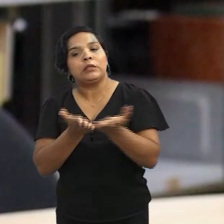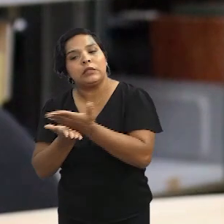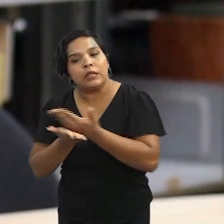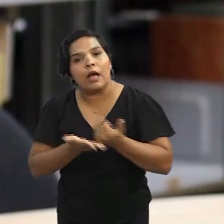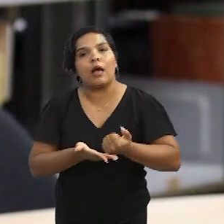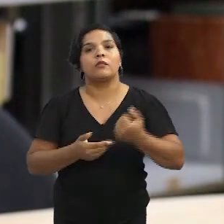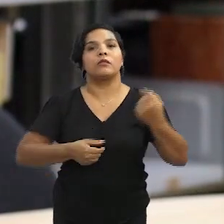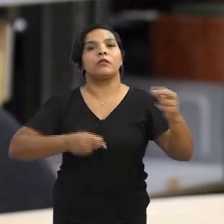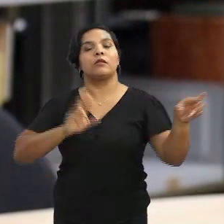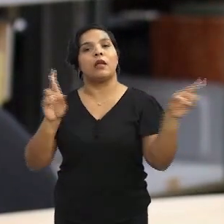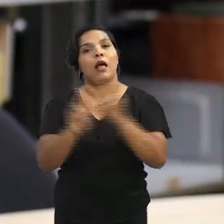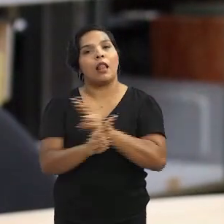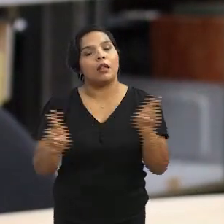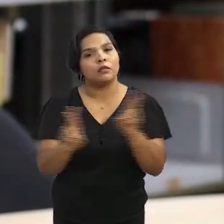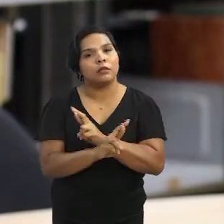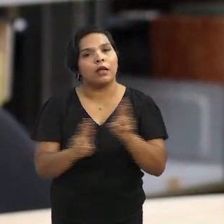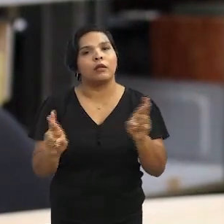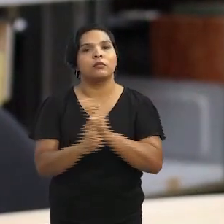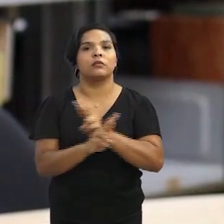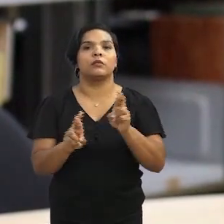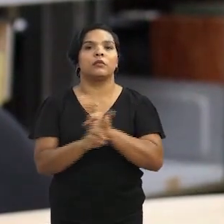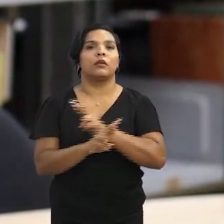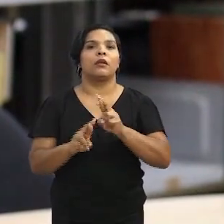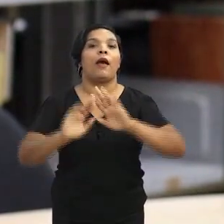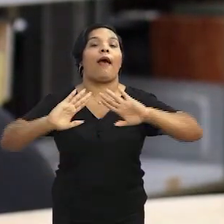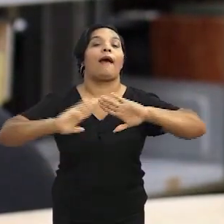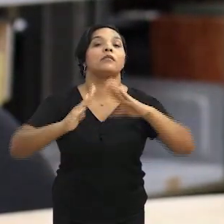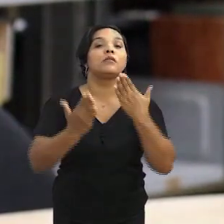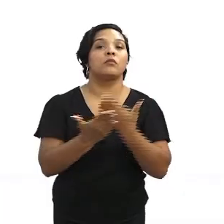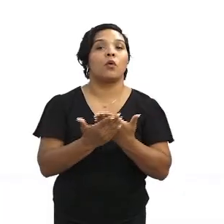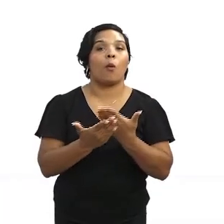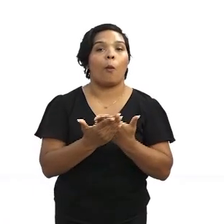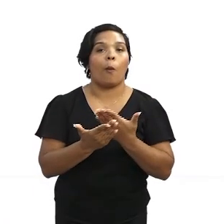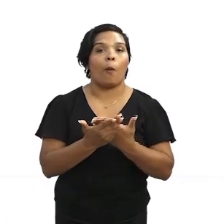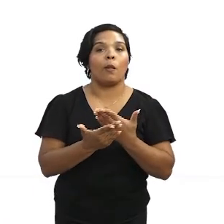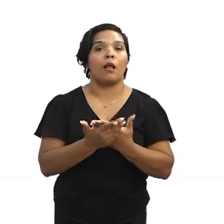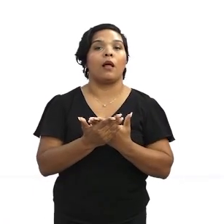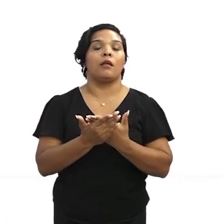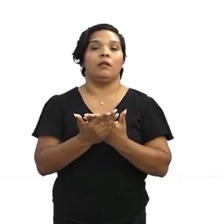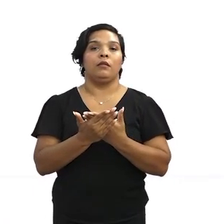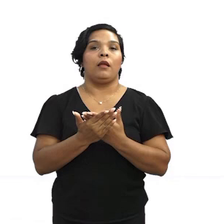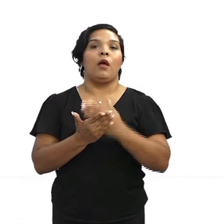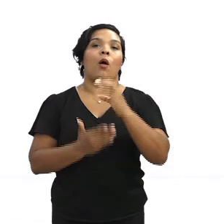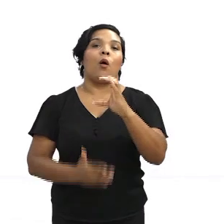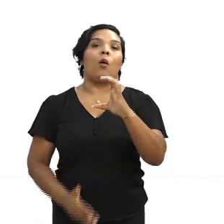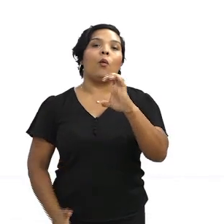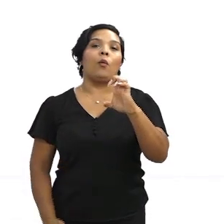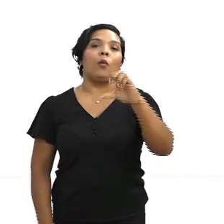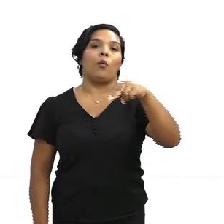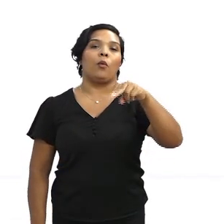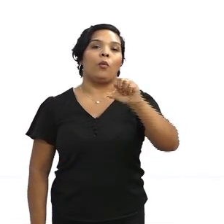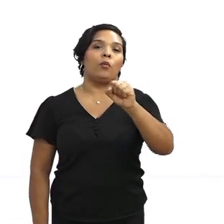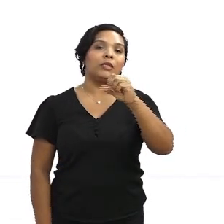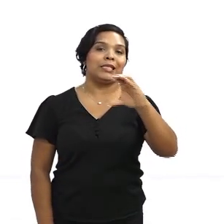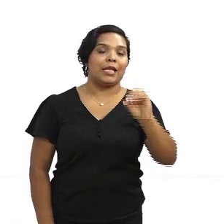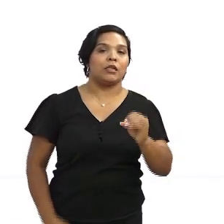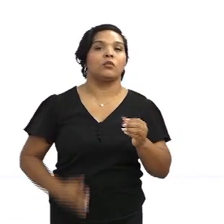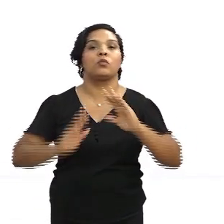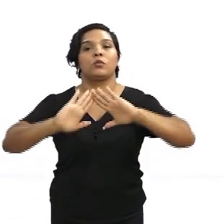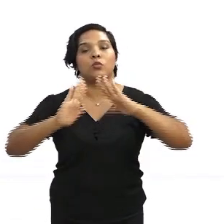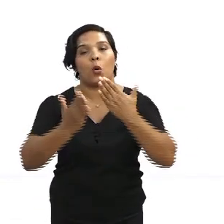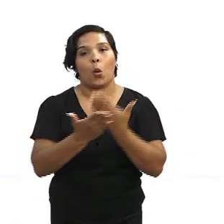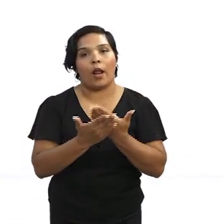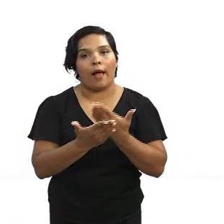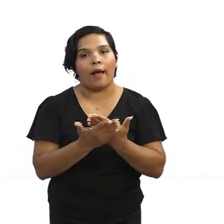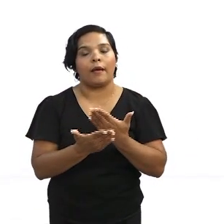também de dados relacionados à escola, no caso, o censo escolar. A gente trabalhou com